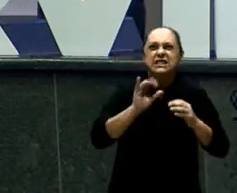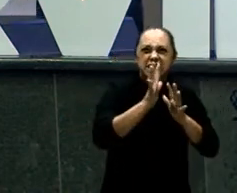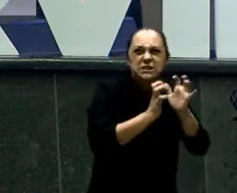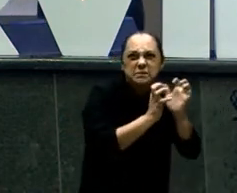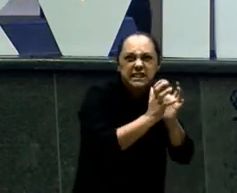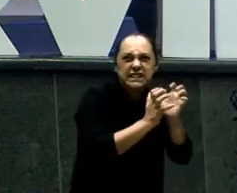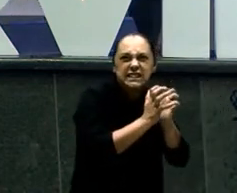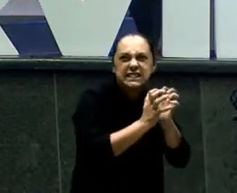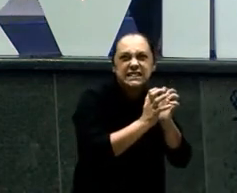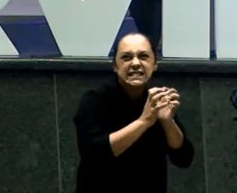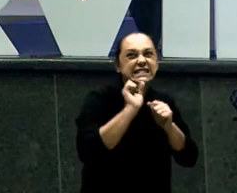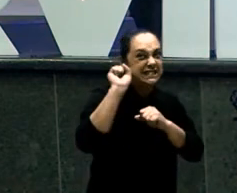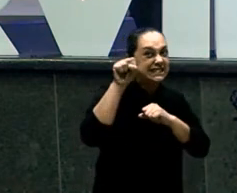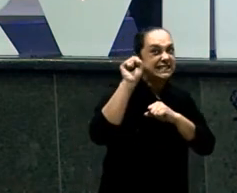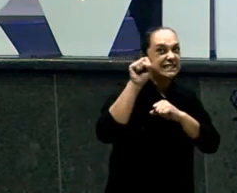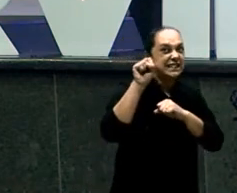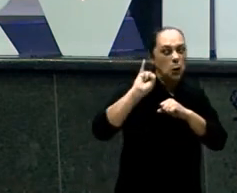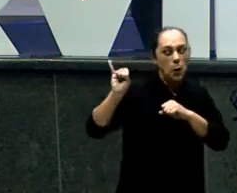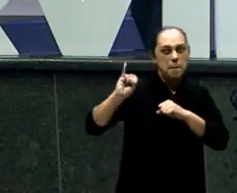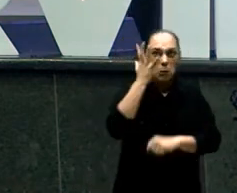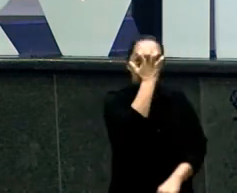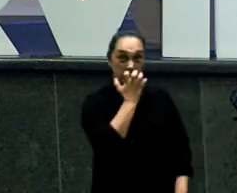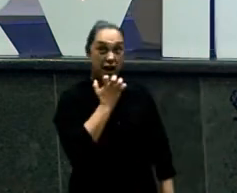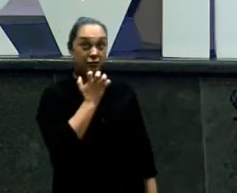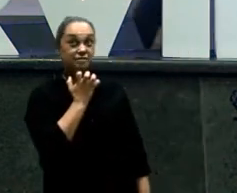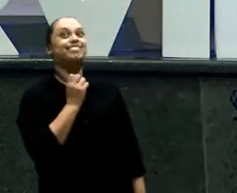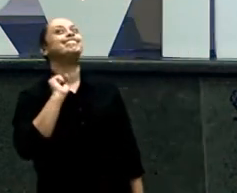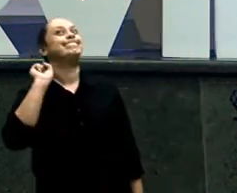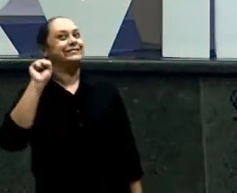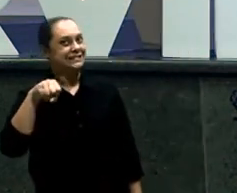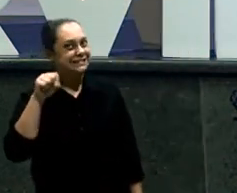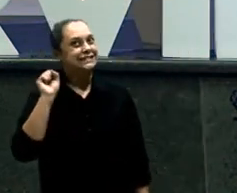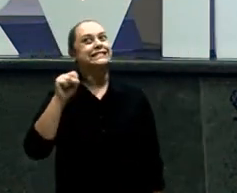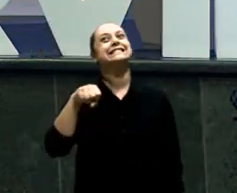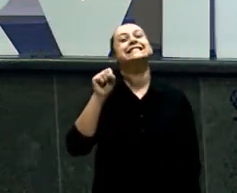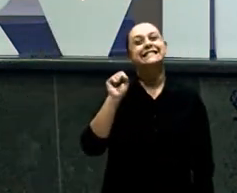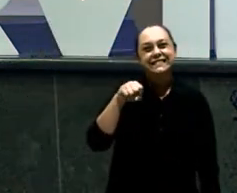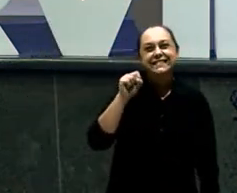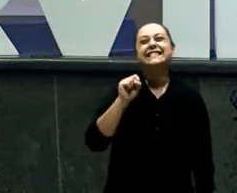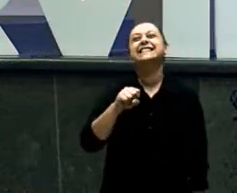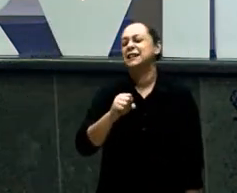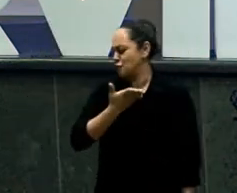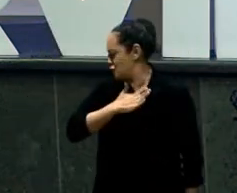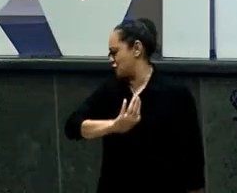Hã? Ele deixa? Ela deixa? Ele não deixa não? Não deixa não